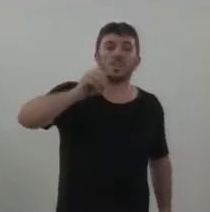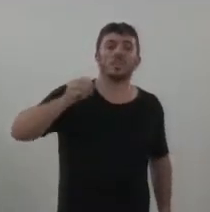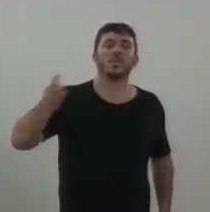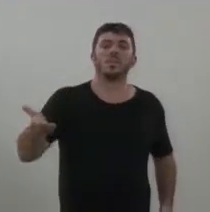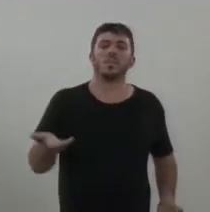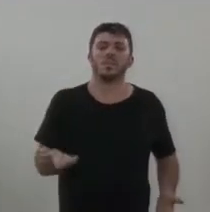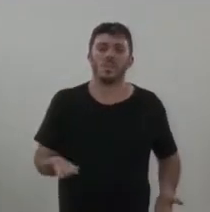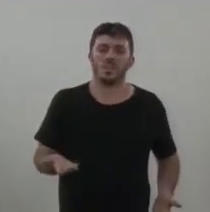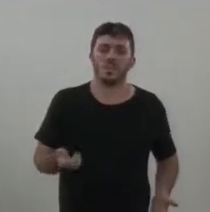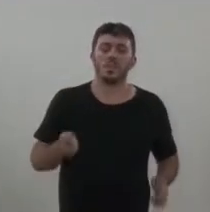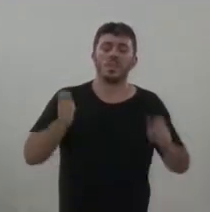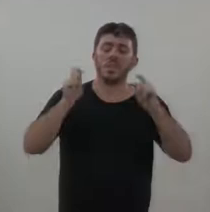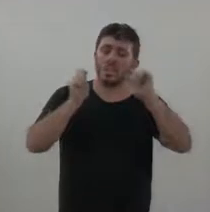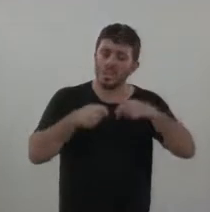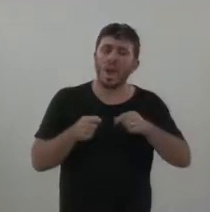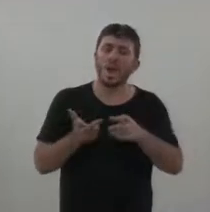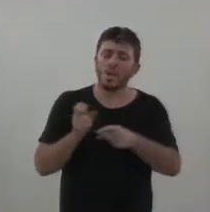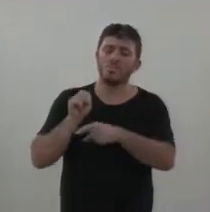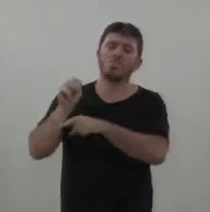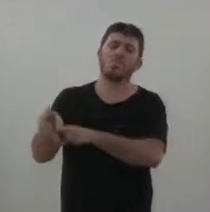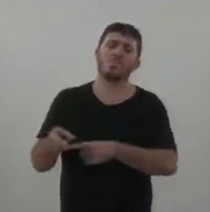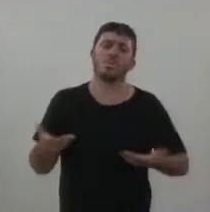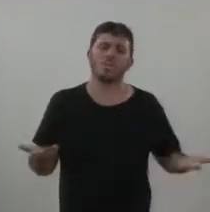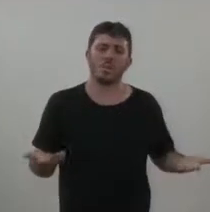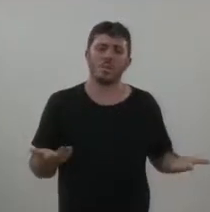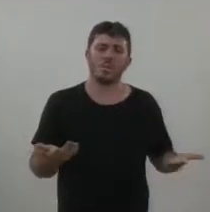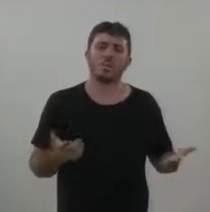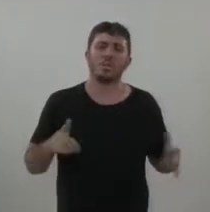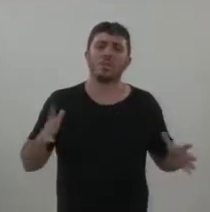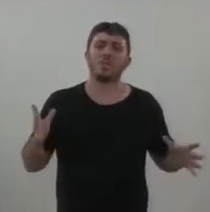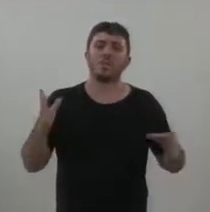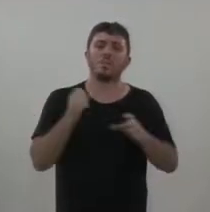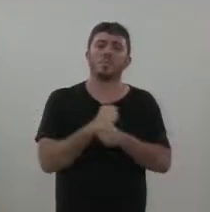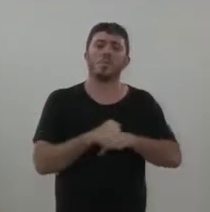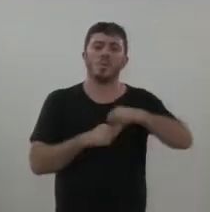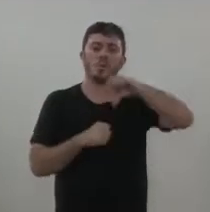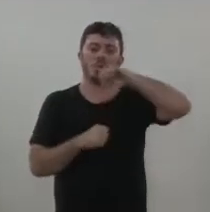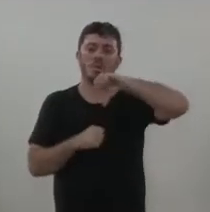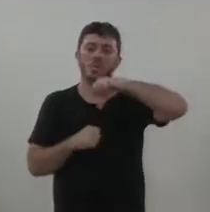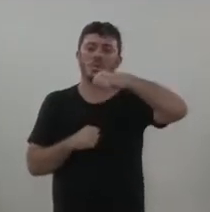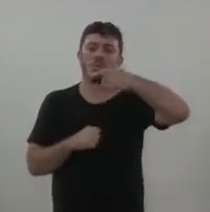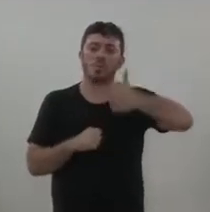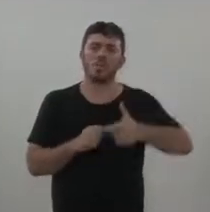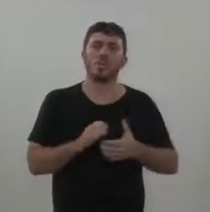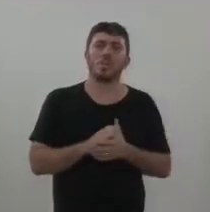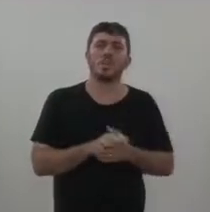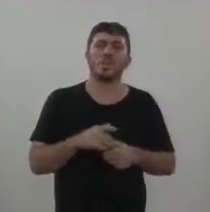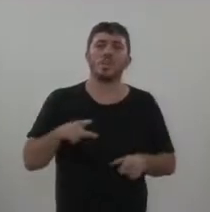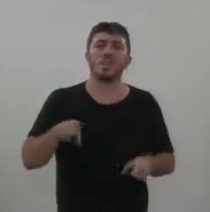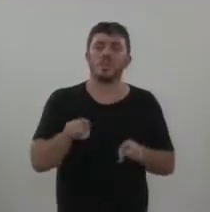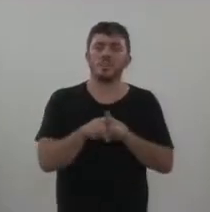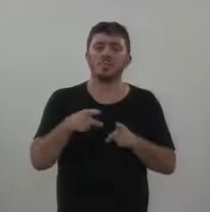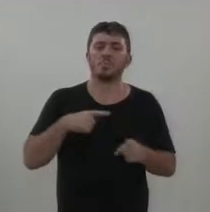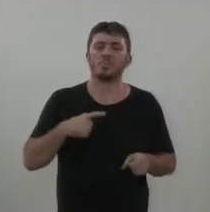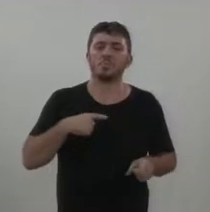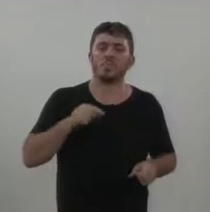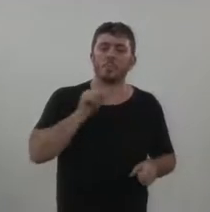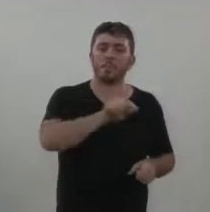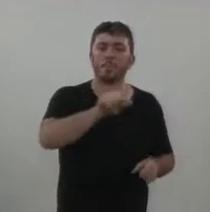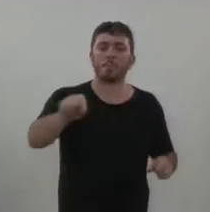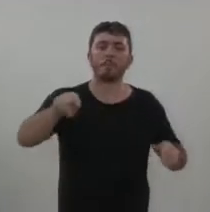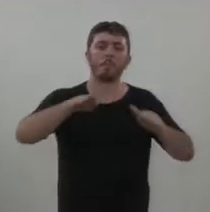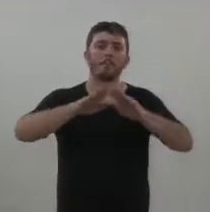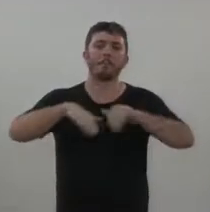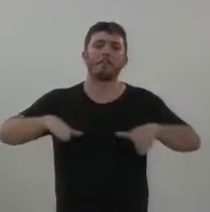O fato é que, somado aos 92 crianças, a gente tem, como o senhor bem falou, uma série de crianças que estão na escola